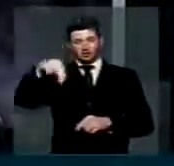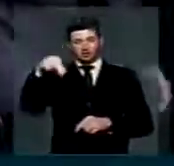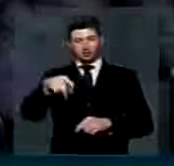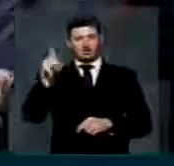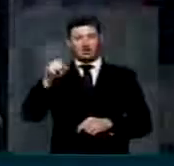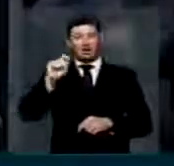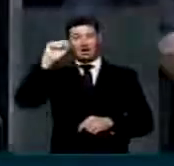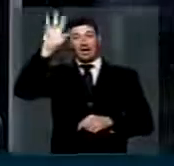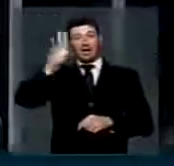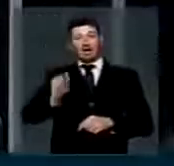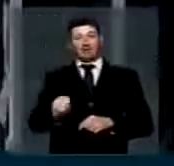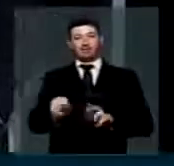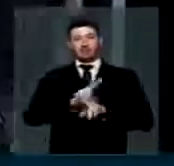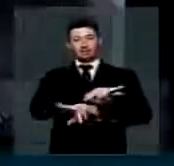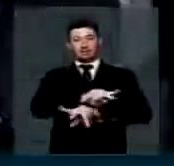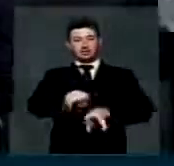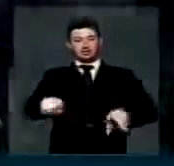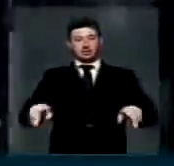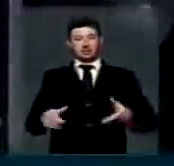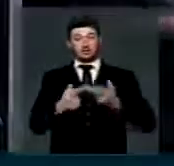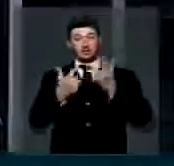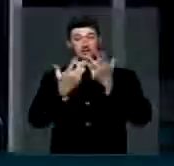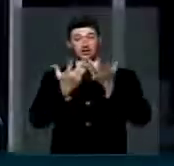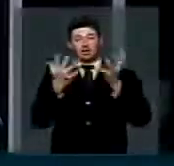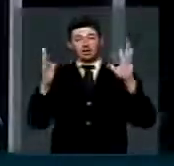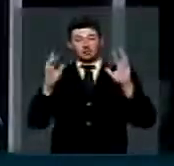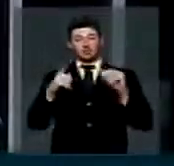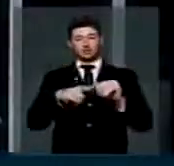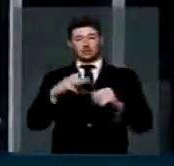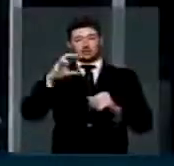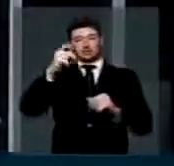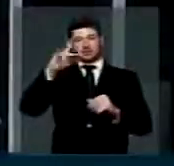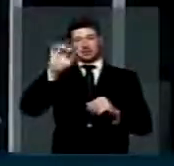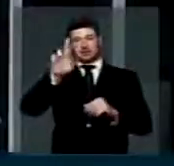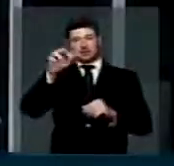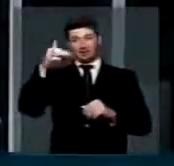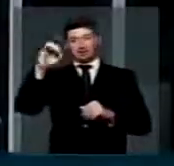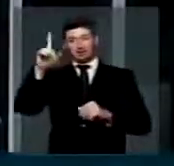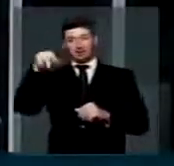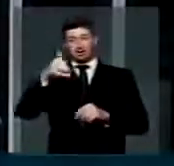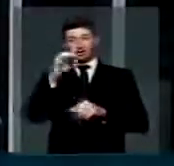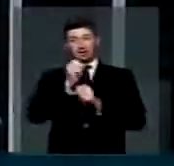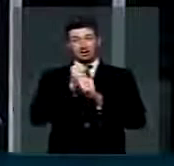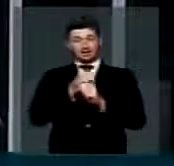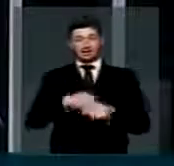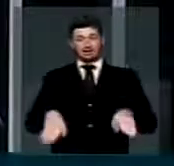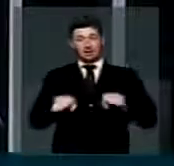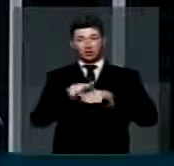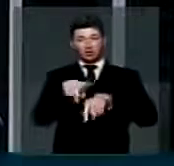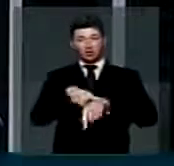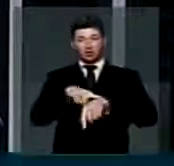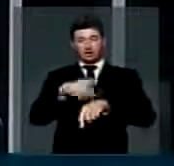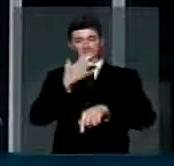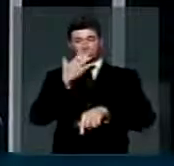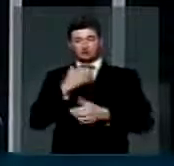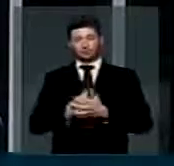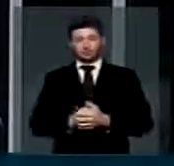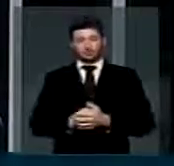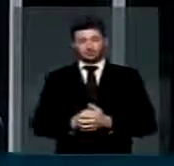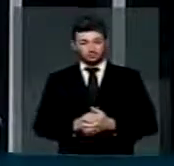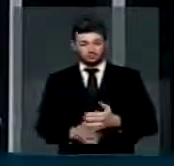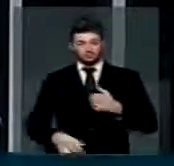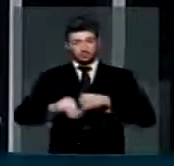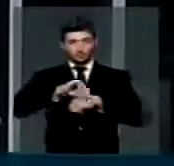África Diversa e a exposição CEPIR X, Uma Década de Igualdade Racial, o centro